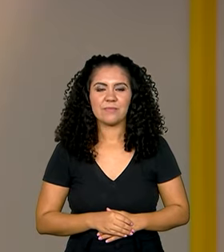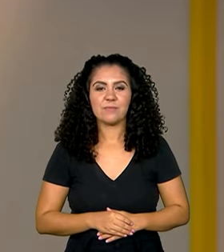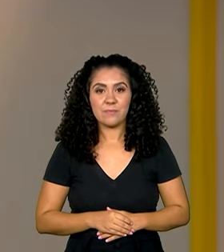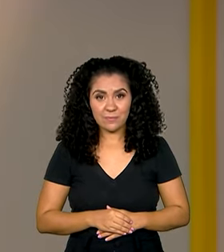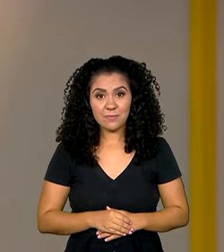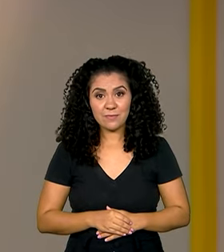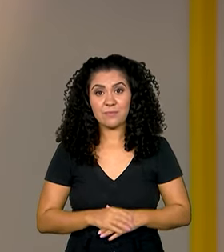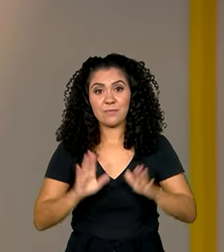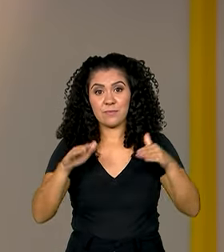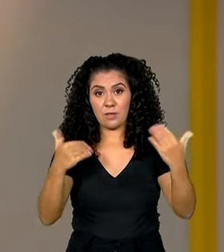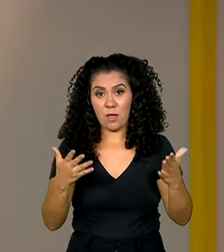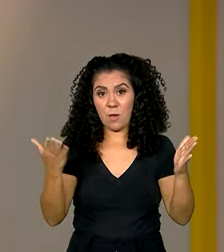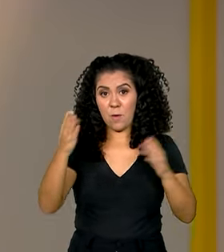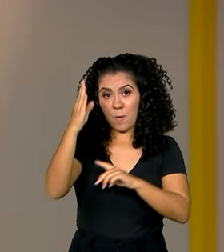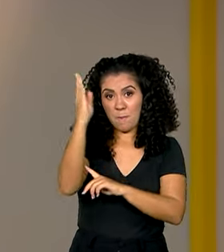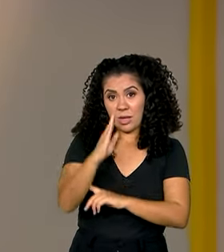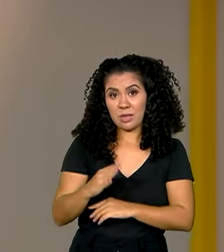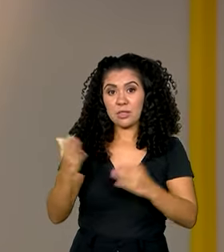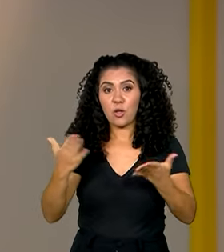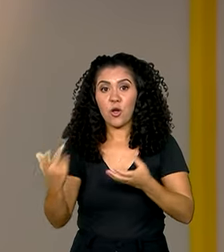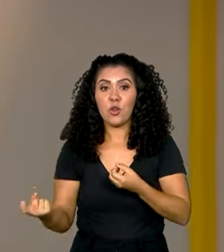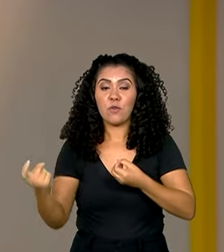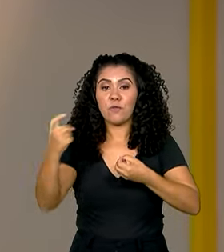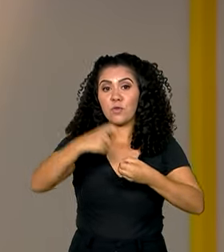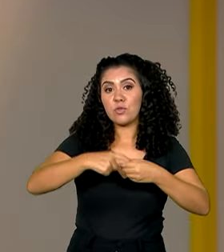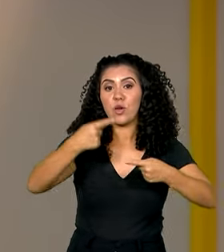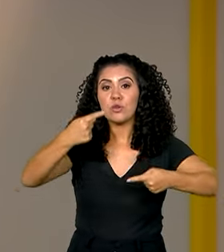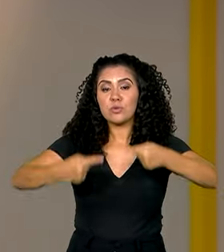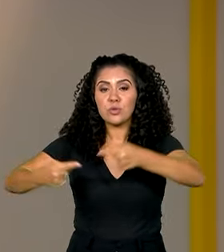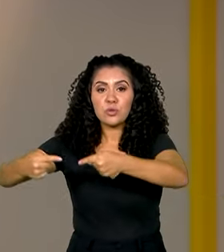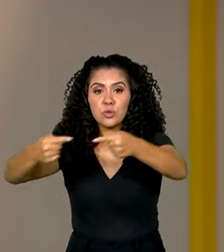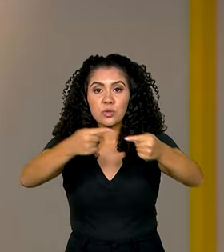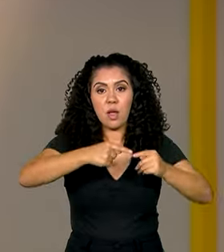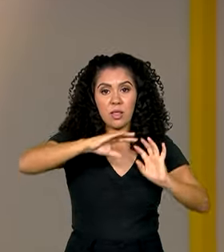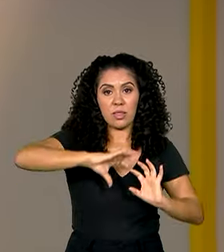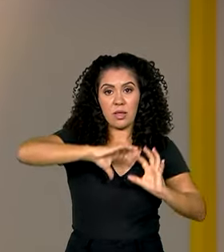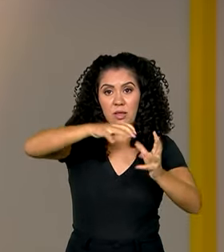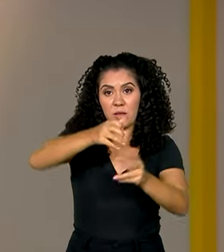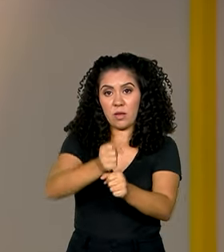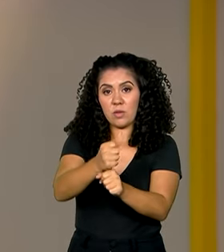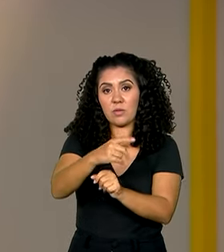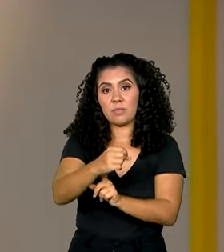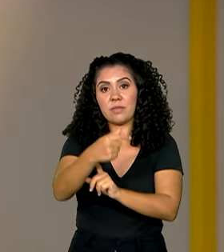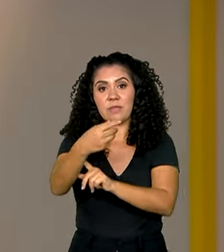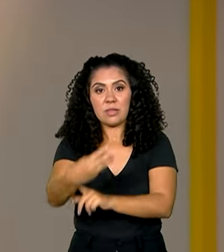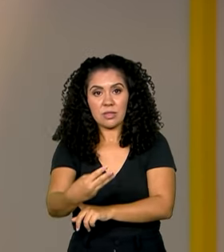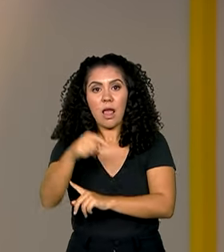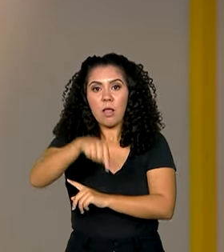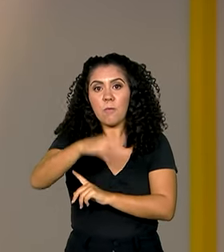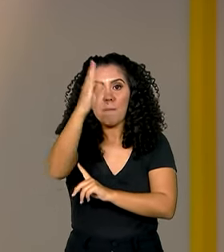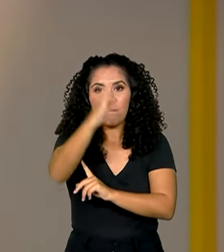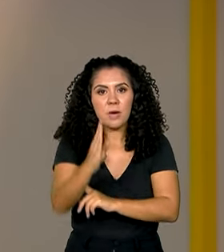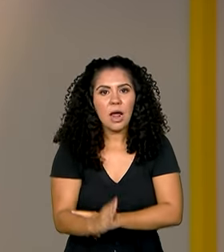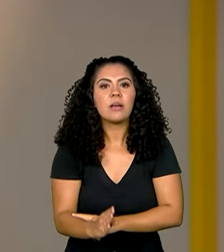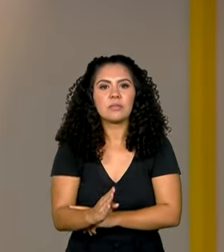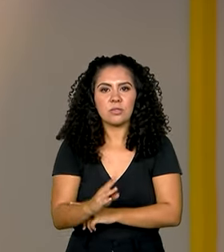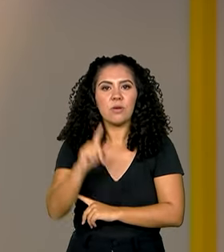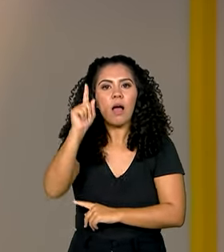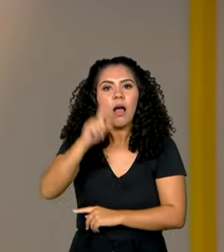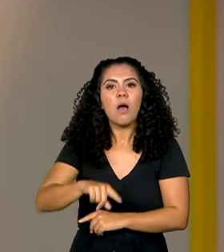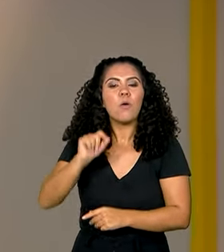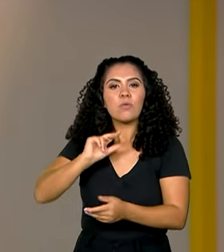O Brasil de volta ao cenário é o debate internacional. 2023 foi o ano em que o país assumiu a presidência